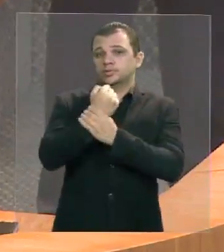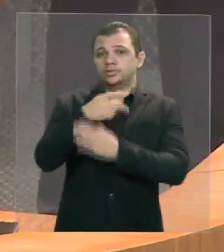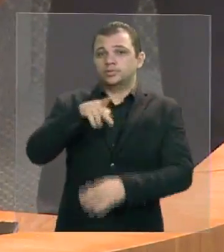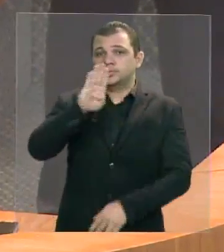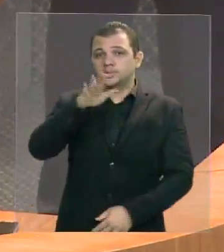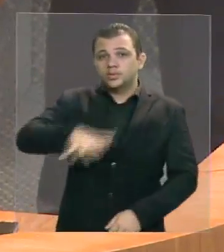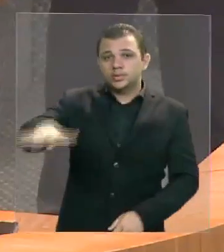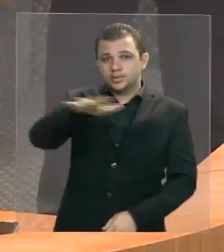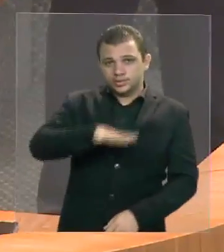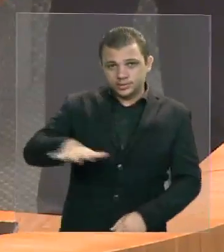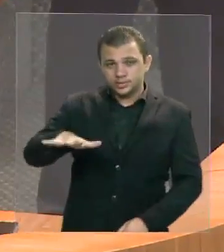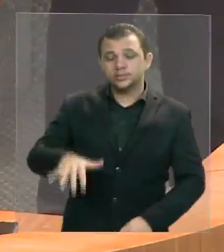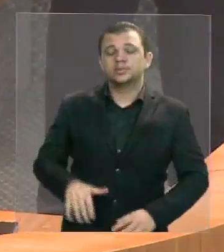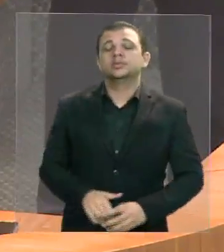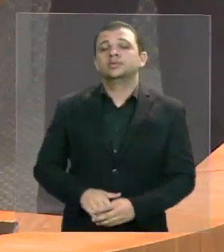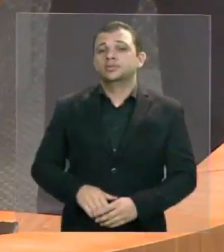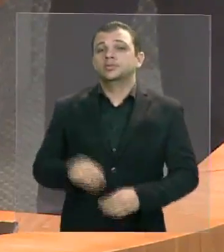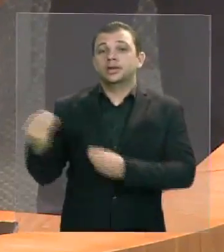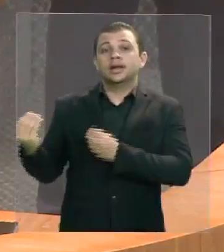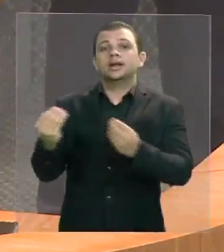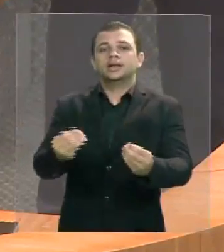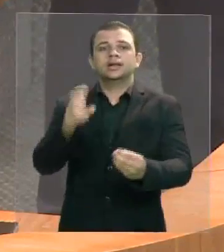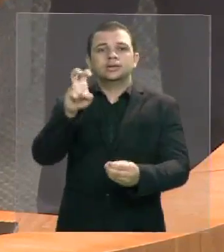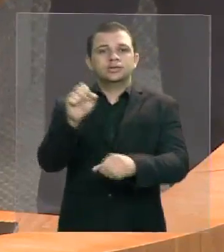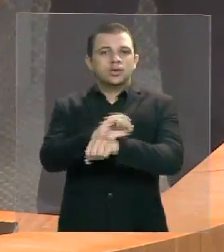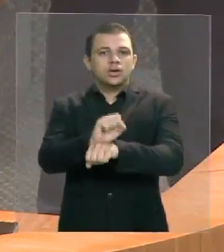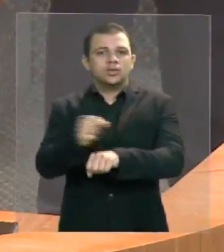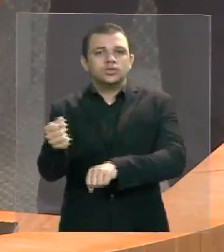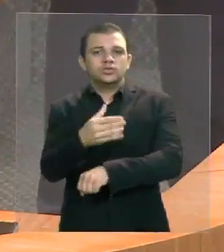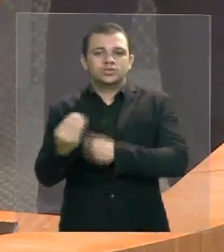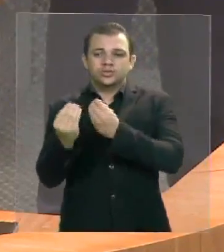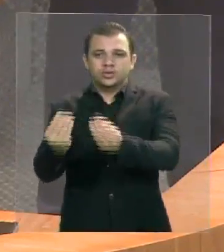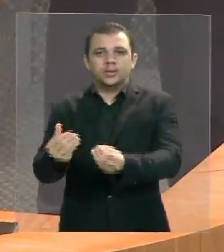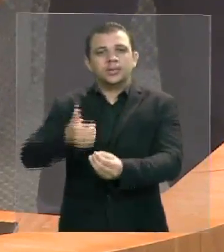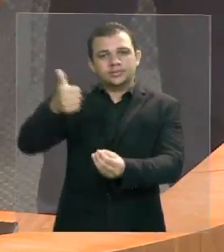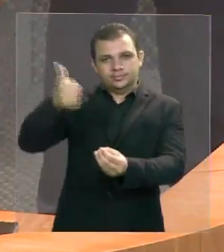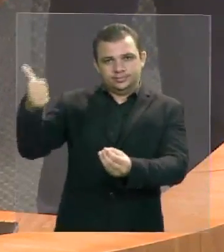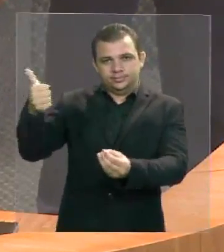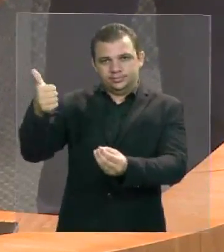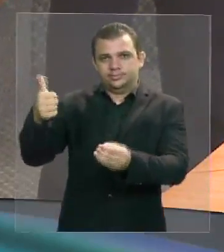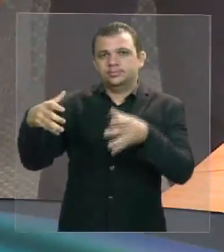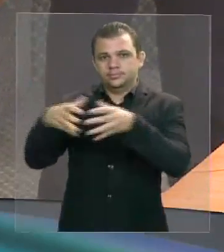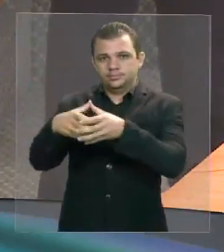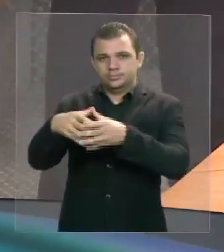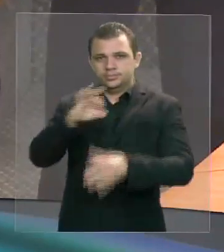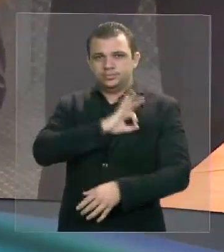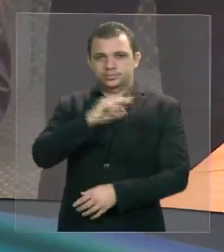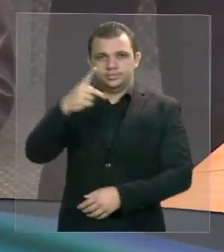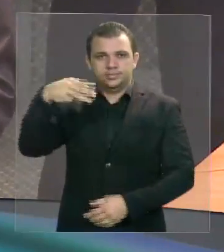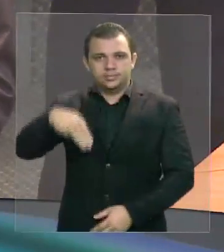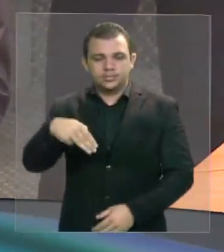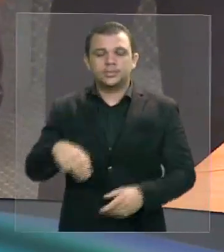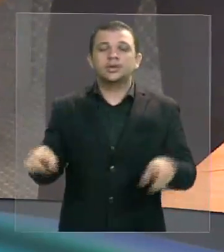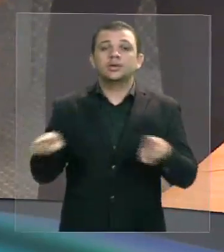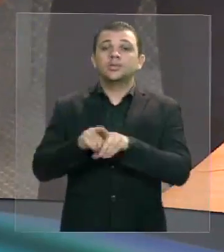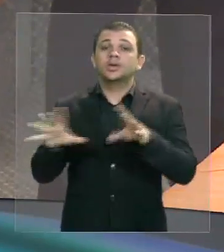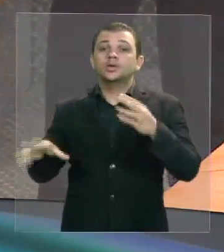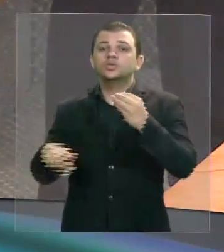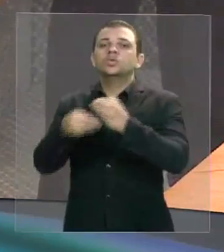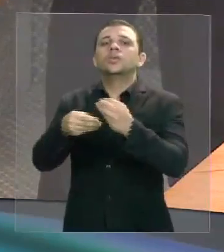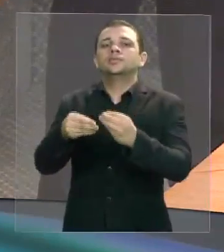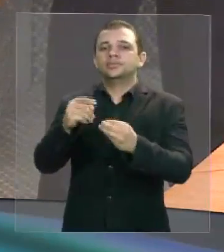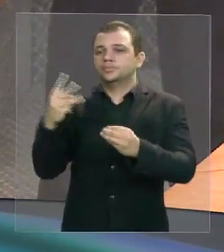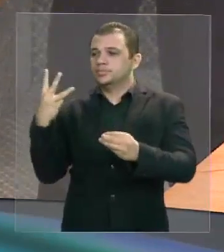entregando cinco novas viaturas ao 11º Batalhão, somando-se com três que se entregou no início do ano